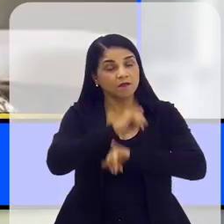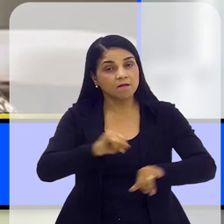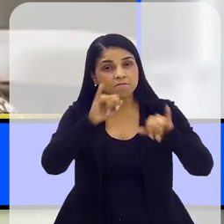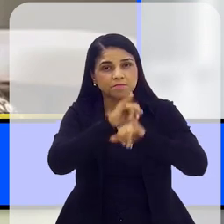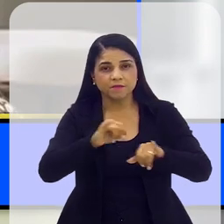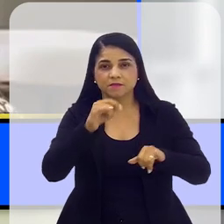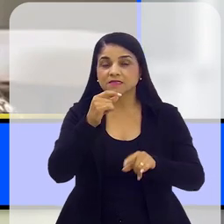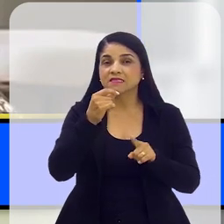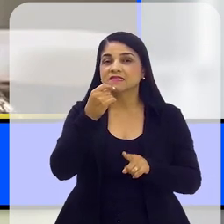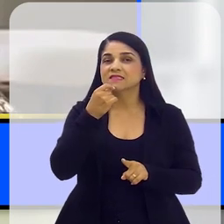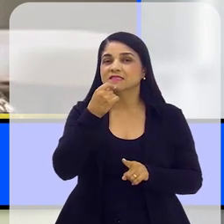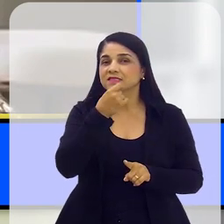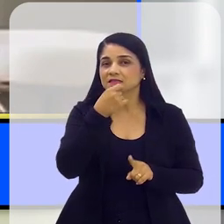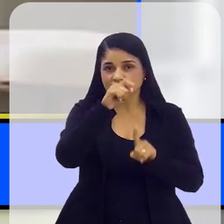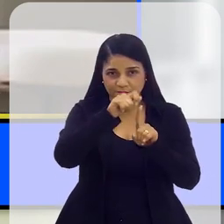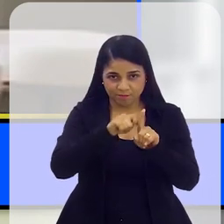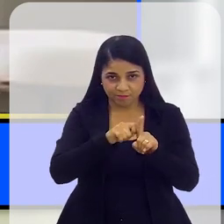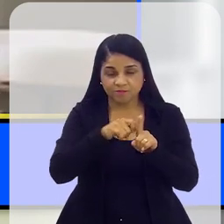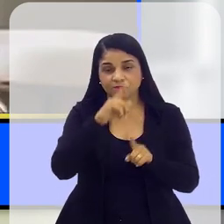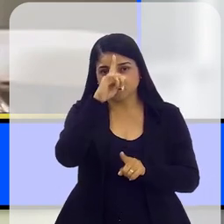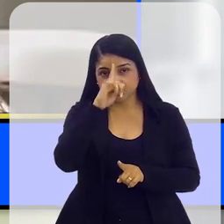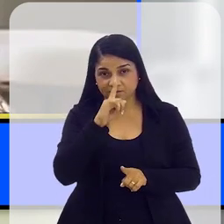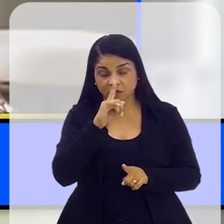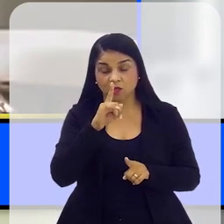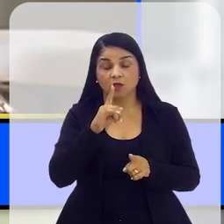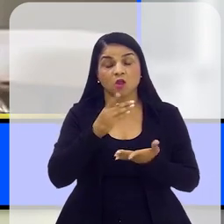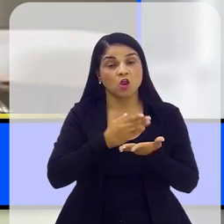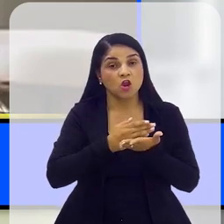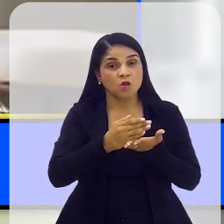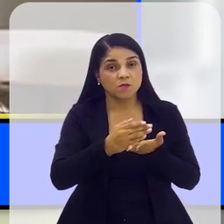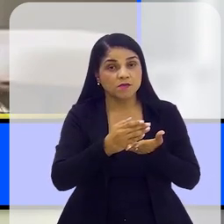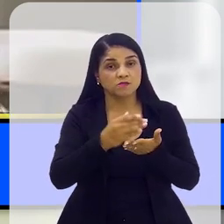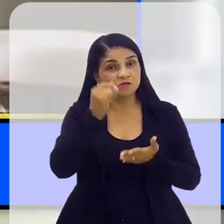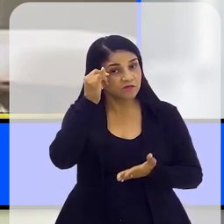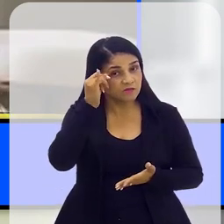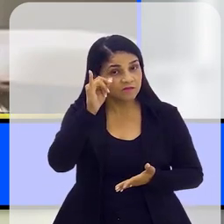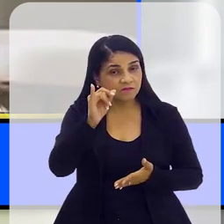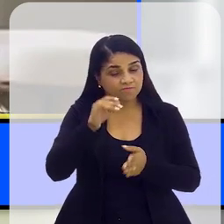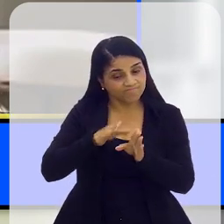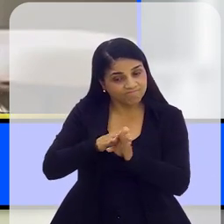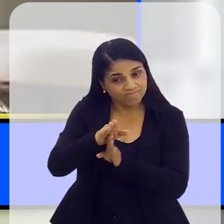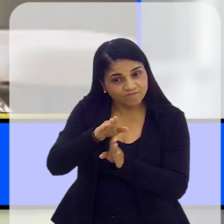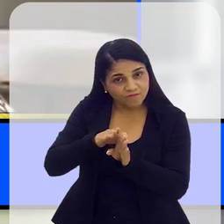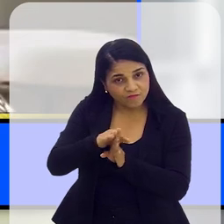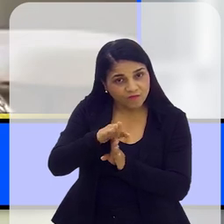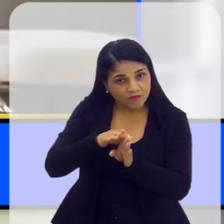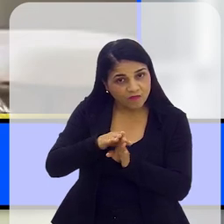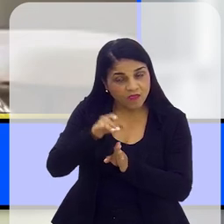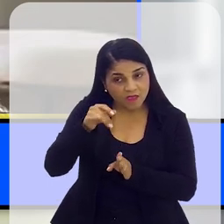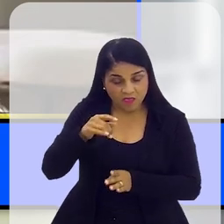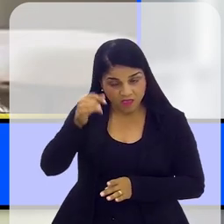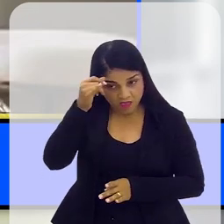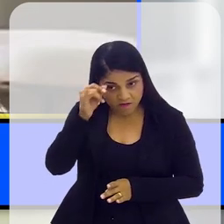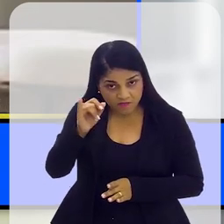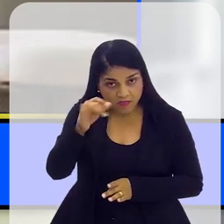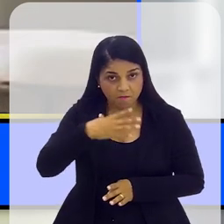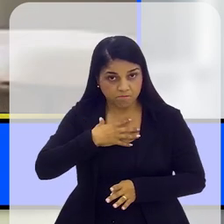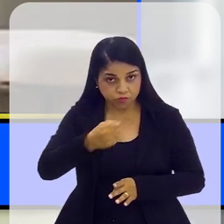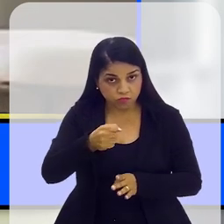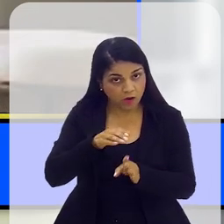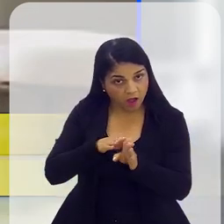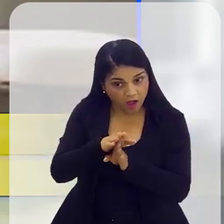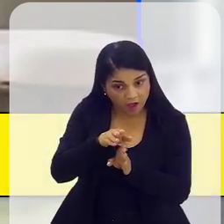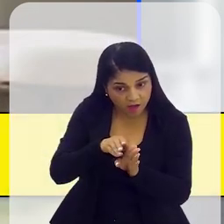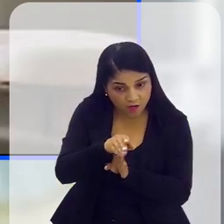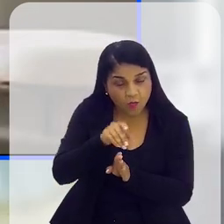costumamos falar que o início de qualquer prevenção é informação. Então, o Setembro Amarelo, ele